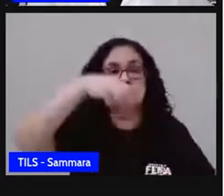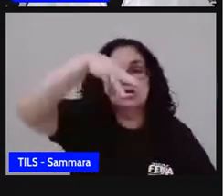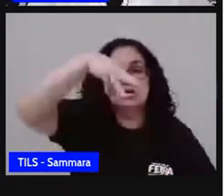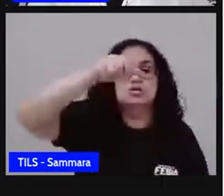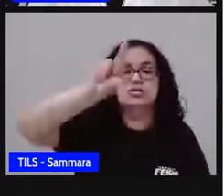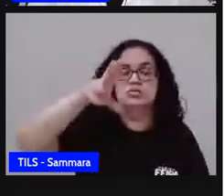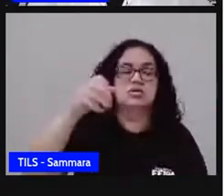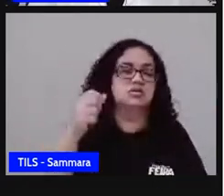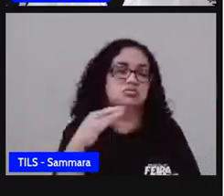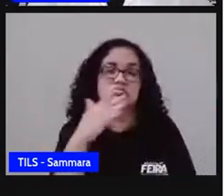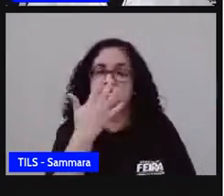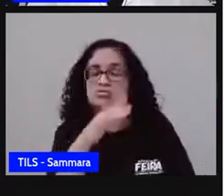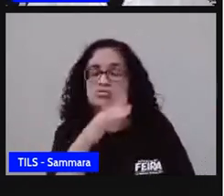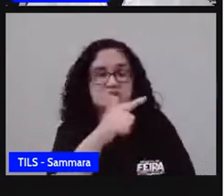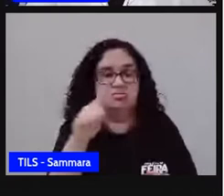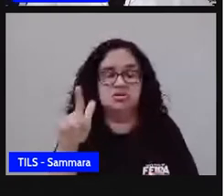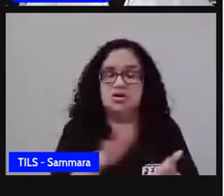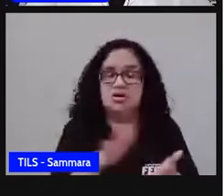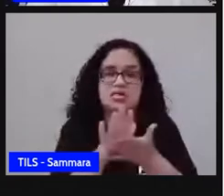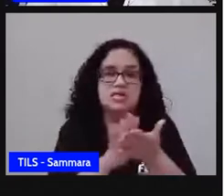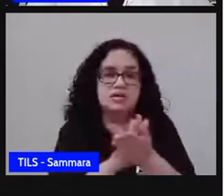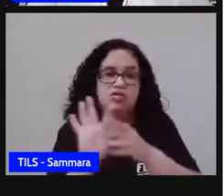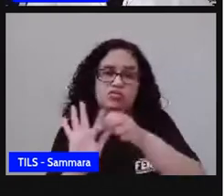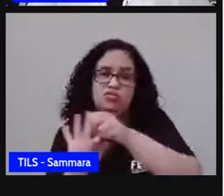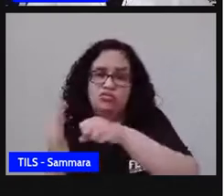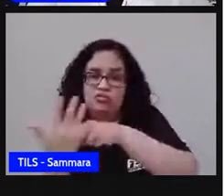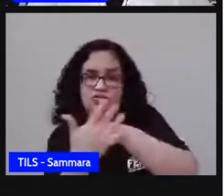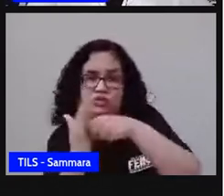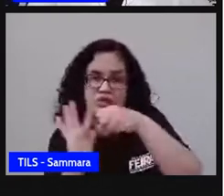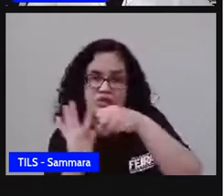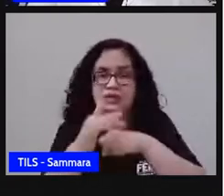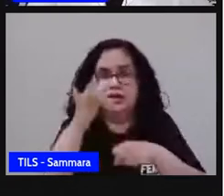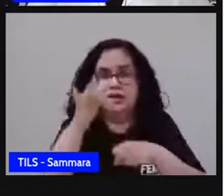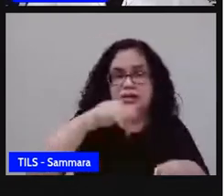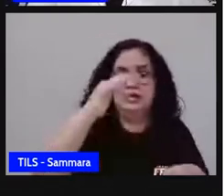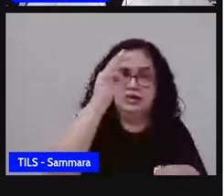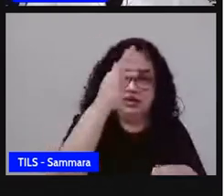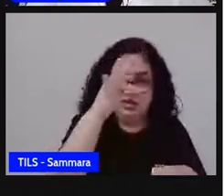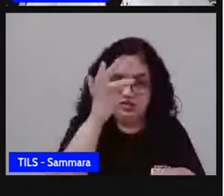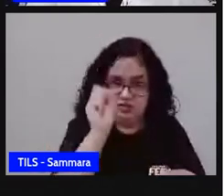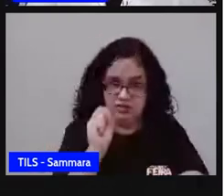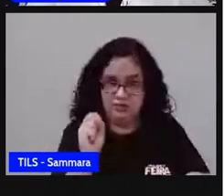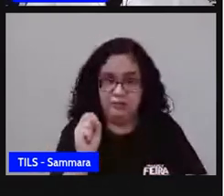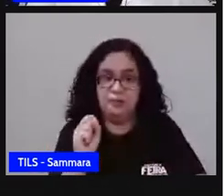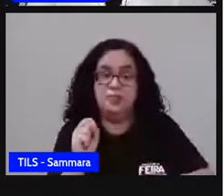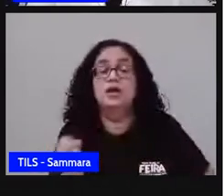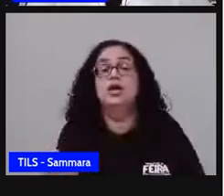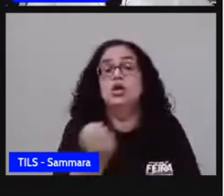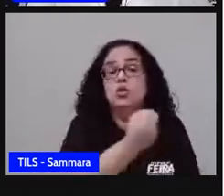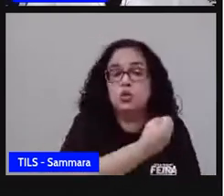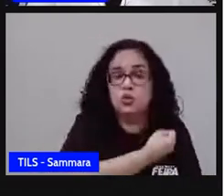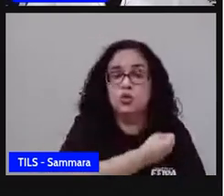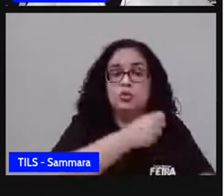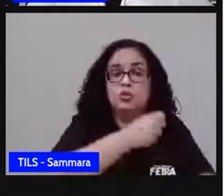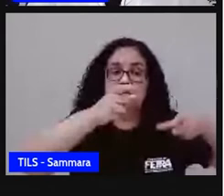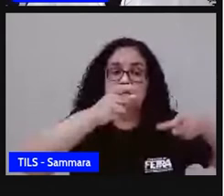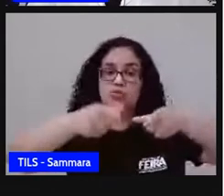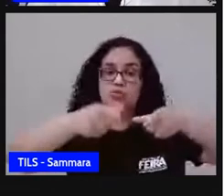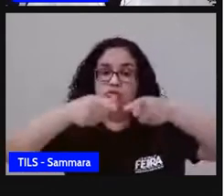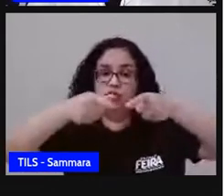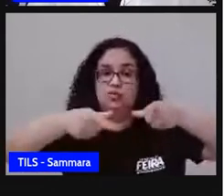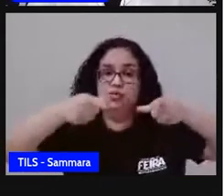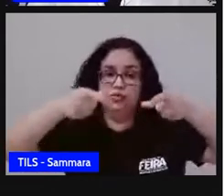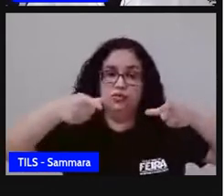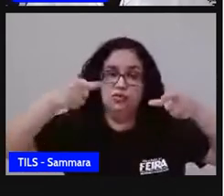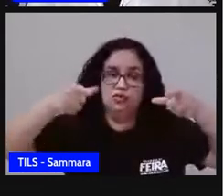não tinha casos de infecção de coronavírus registrados em Feira de Santana. E esse número foi aumentando com o passar do tempo.